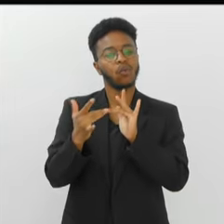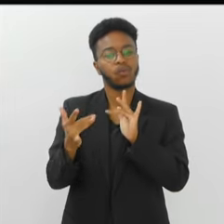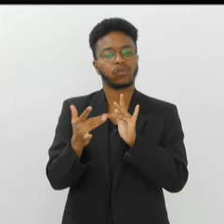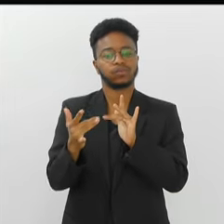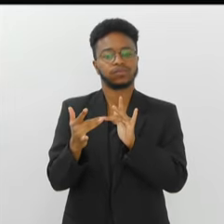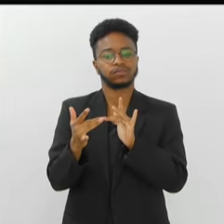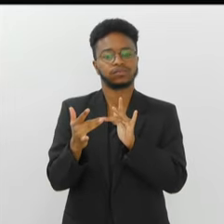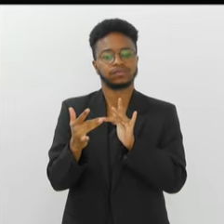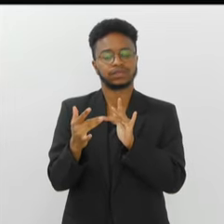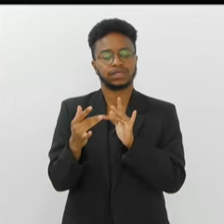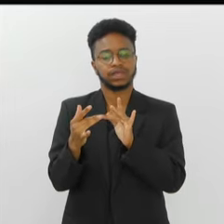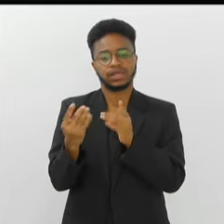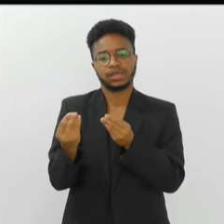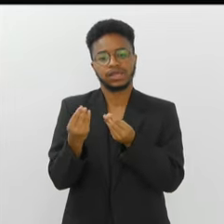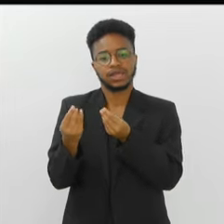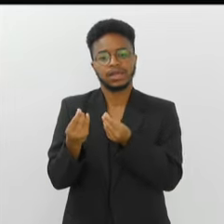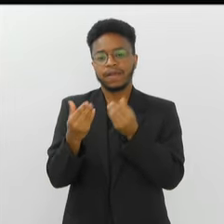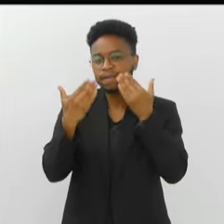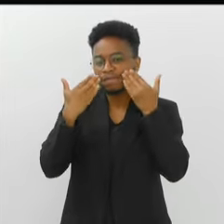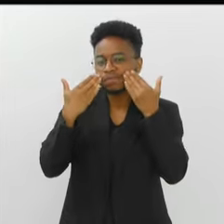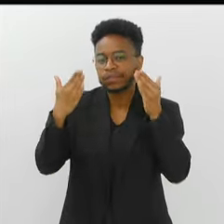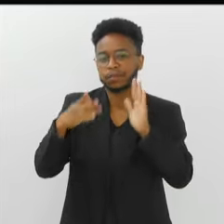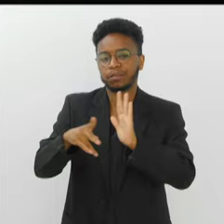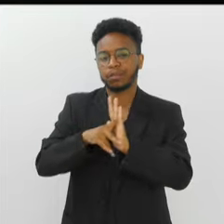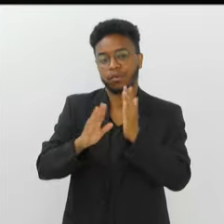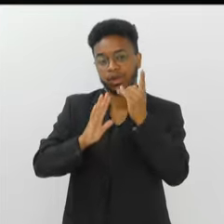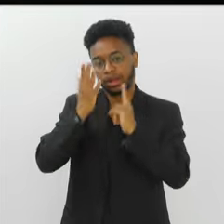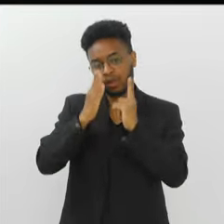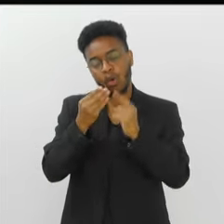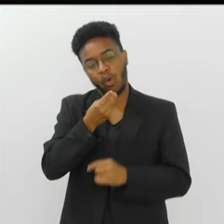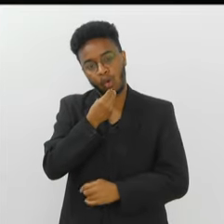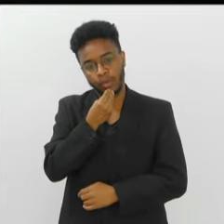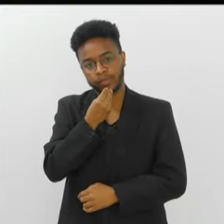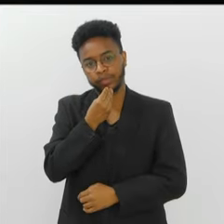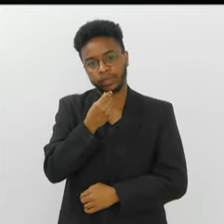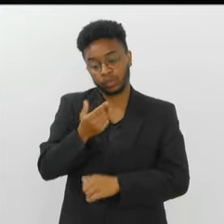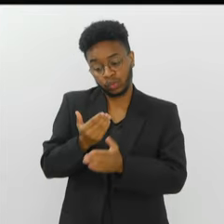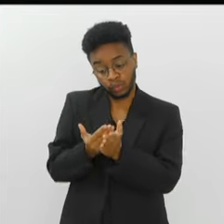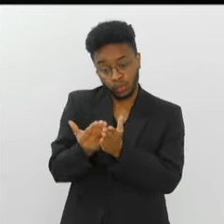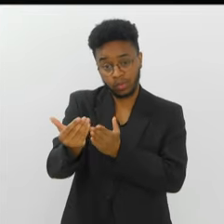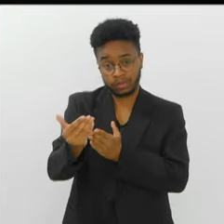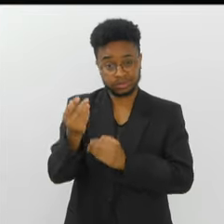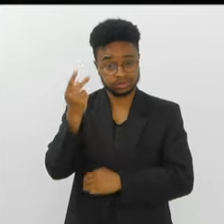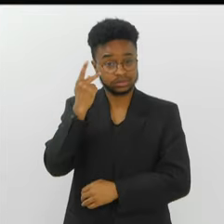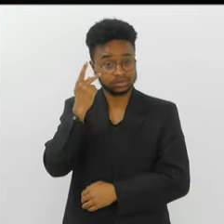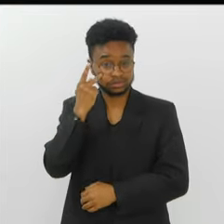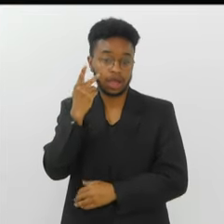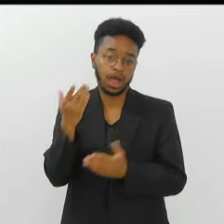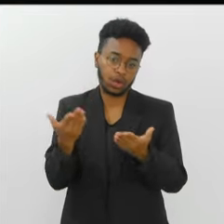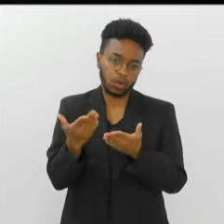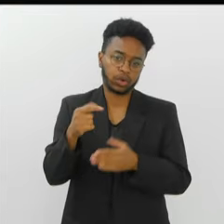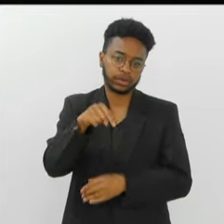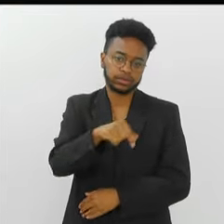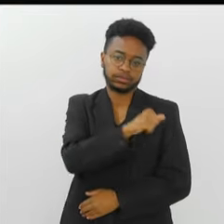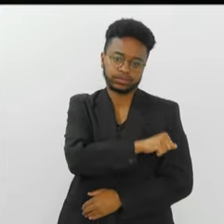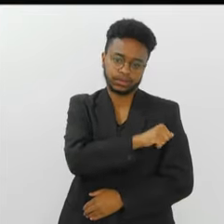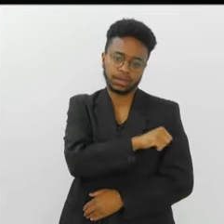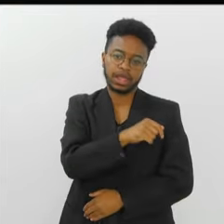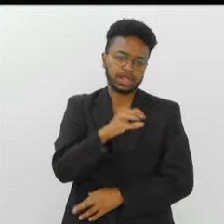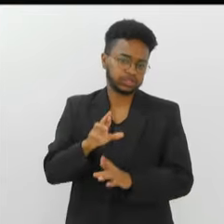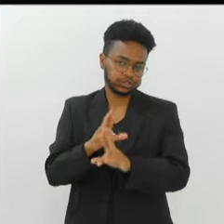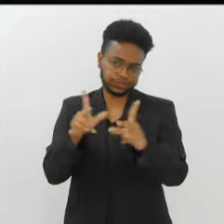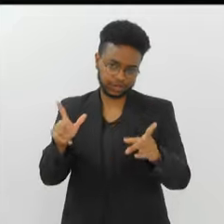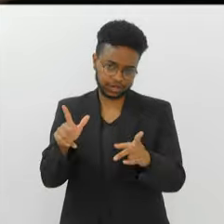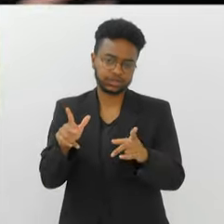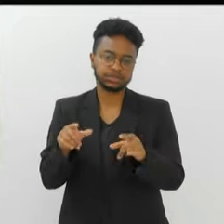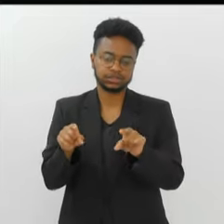a essa vitrine que o Carnaval gera. Claro que, num primeiro momento no Carnaval de São Paulo, hoje no do